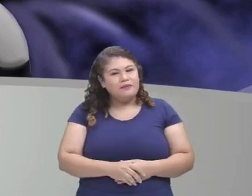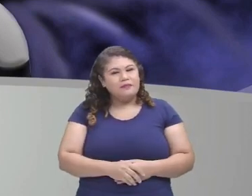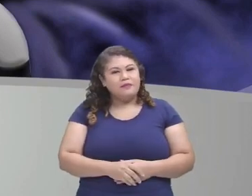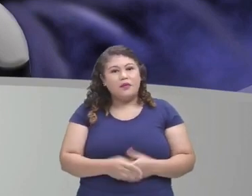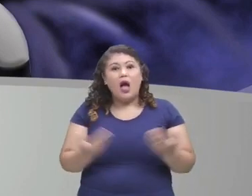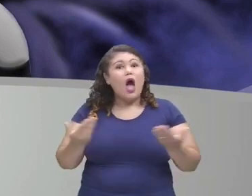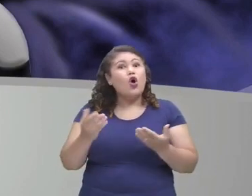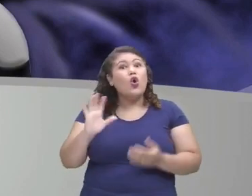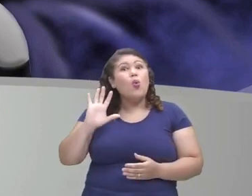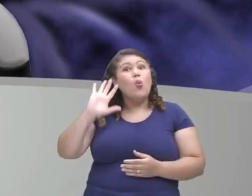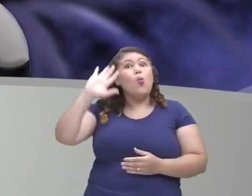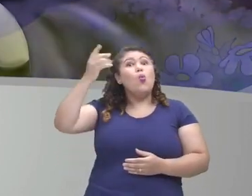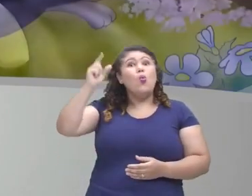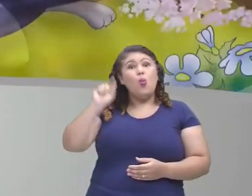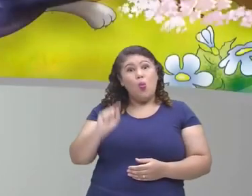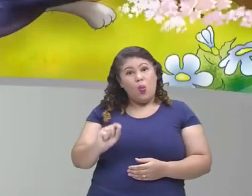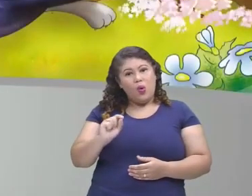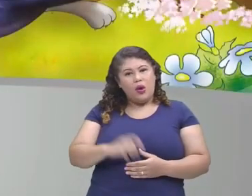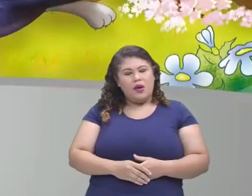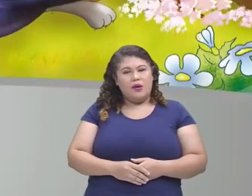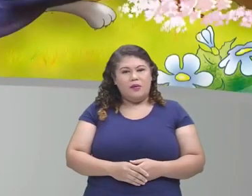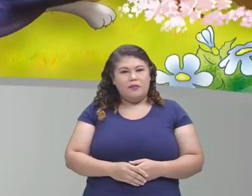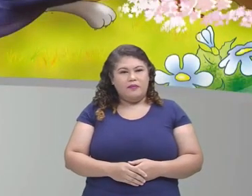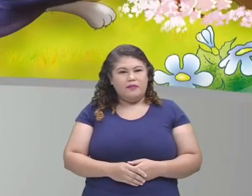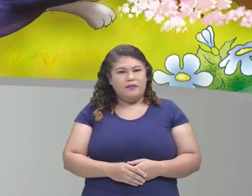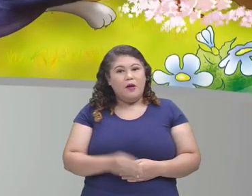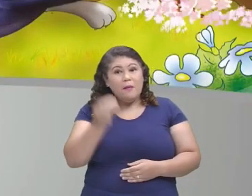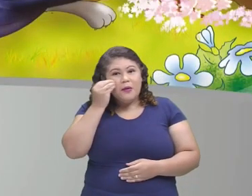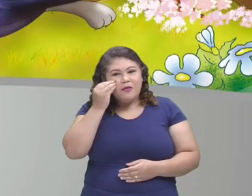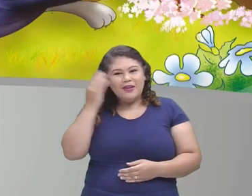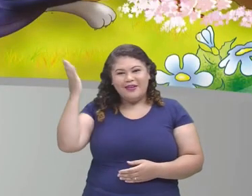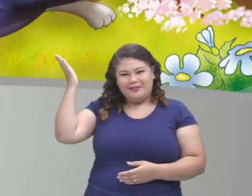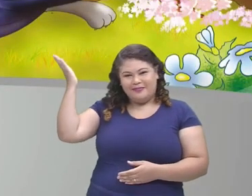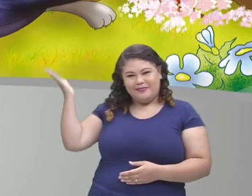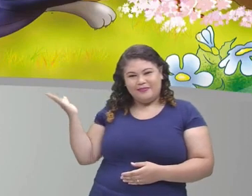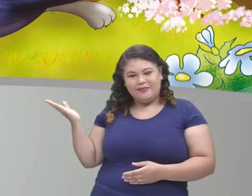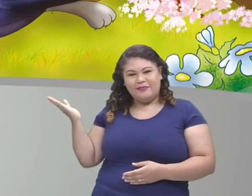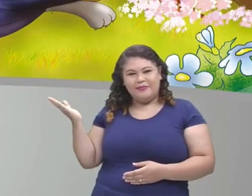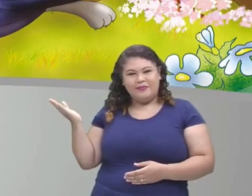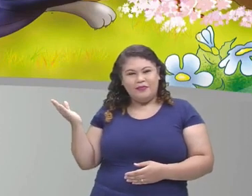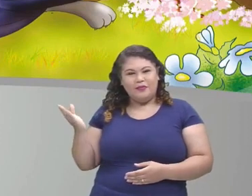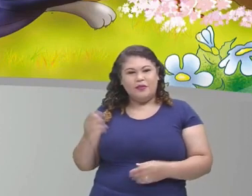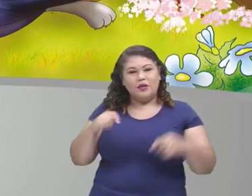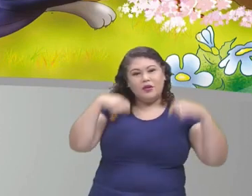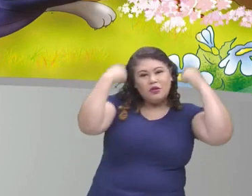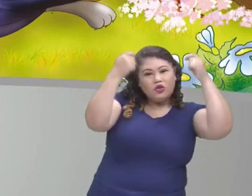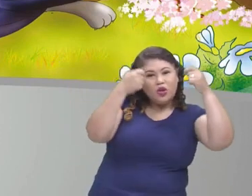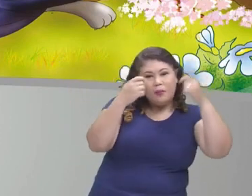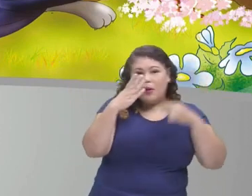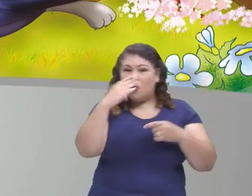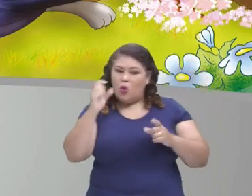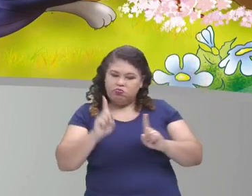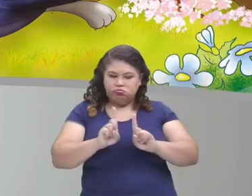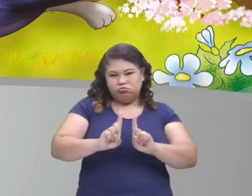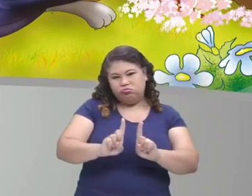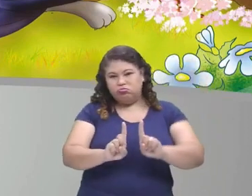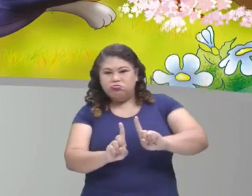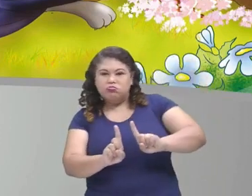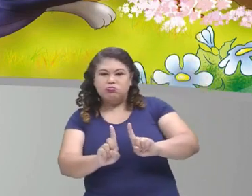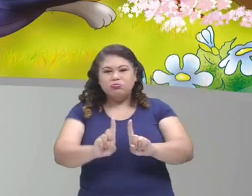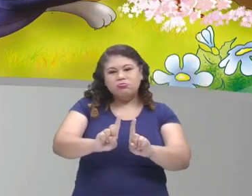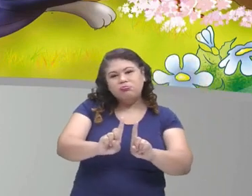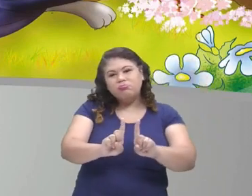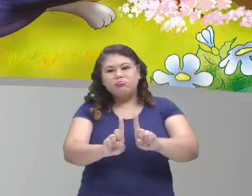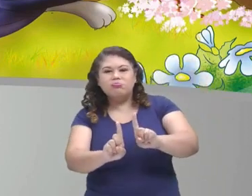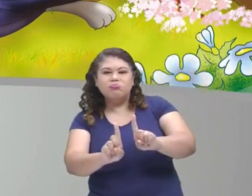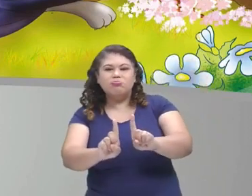que irá acontecer? Vamos ver, crianças. Eles andaram, andaram, andaram juntos